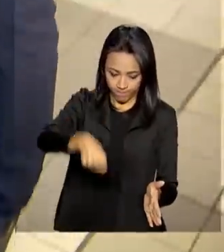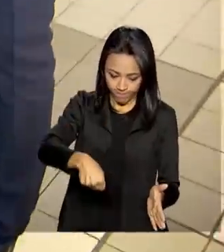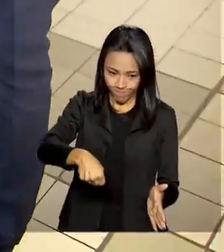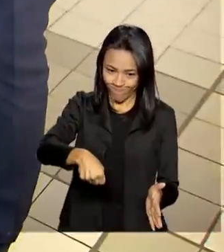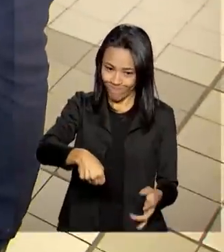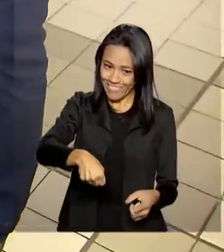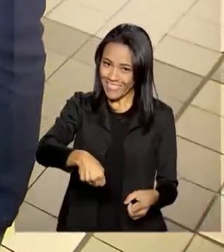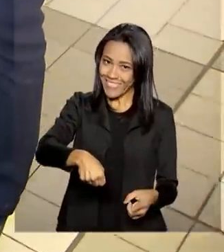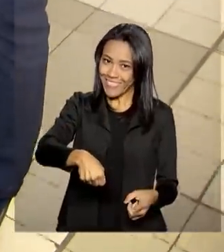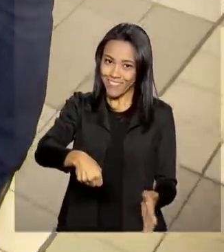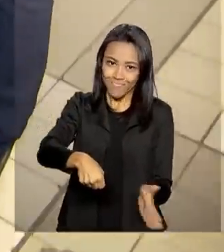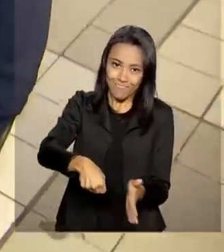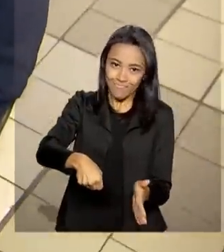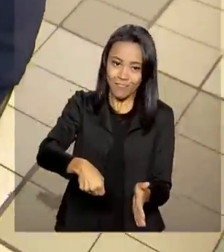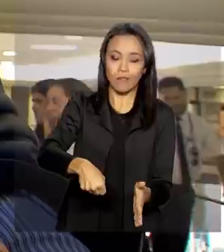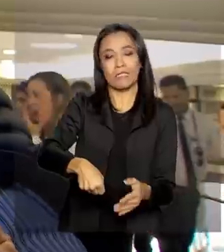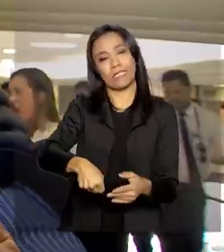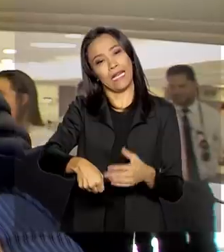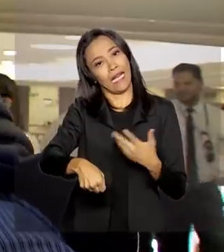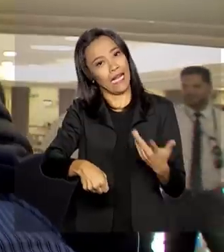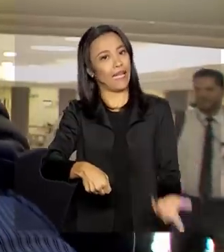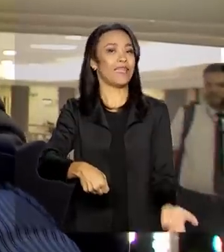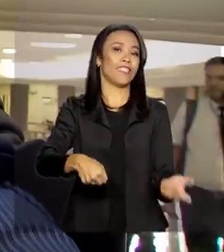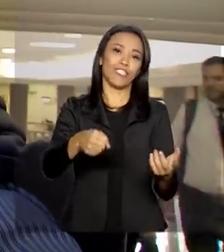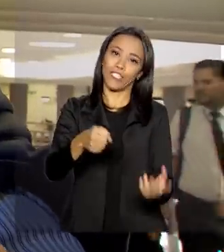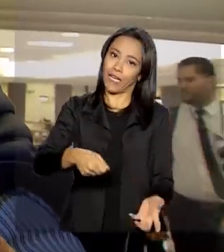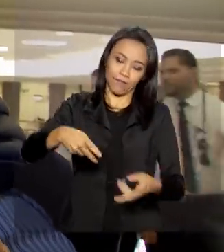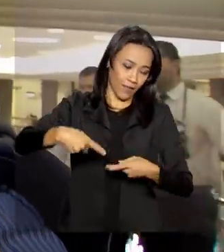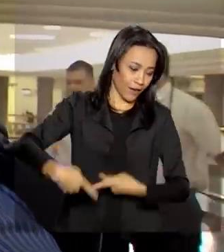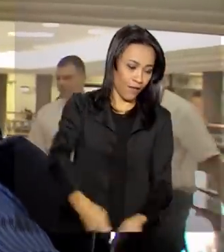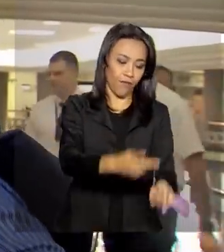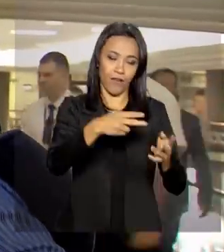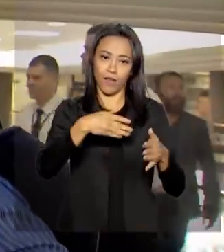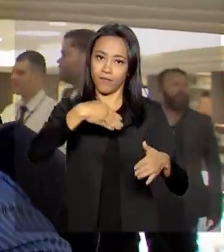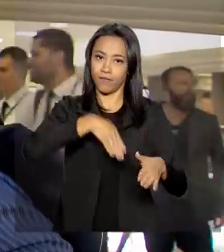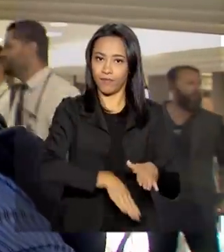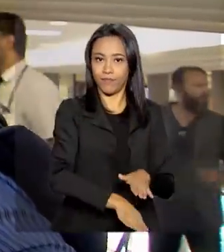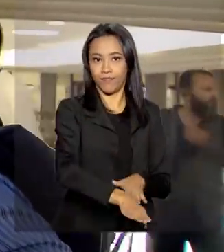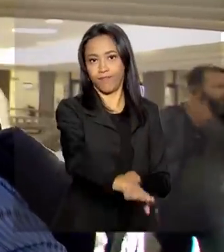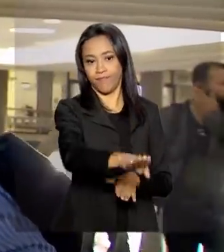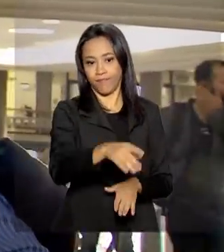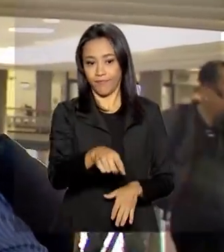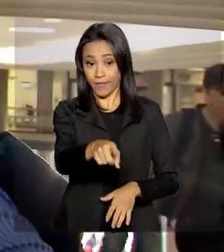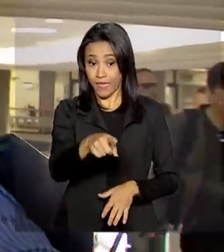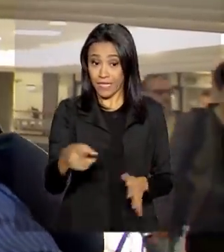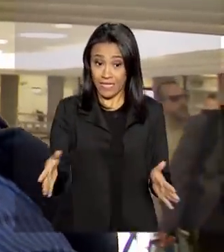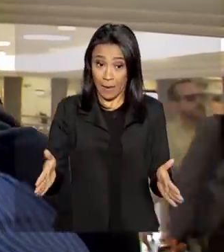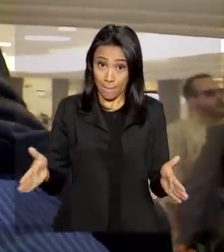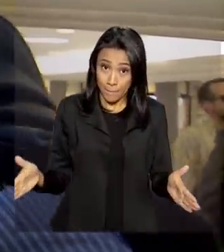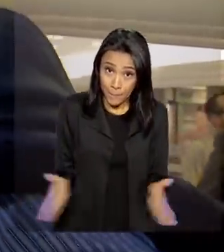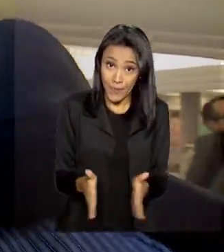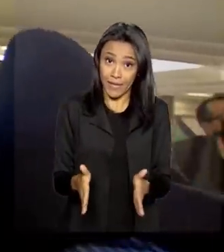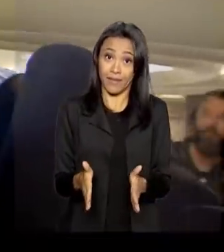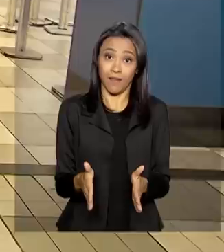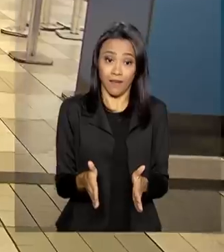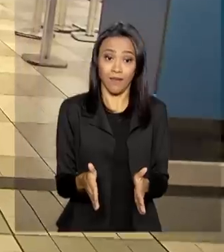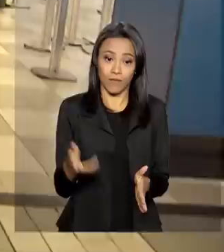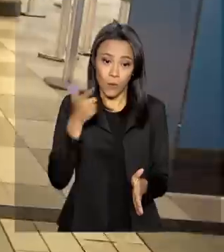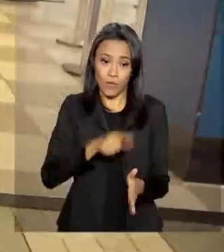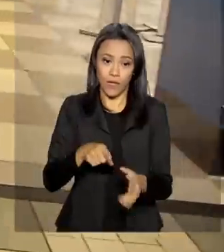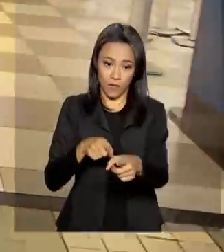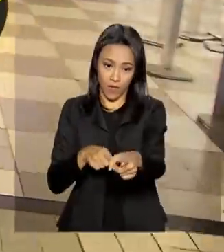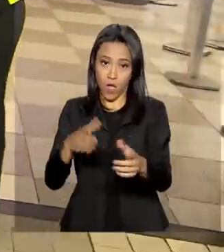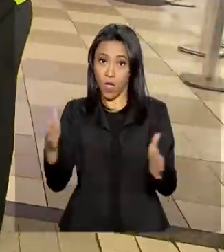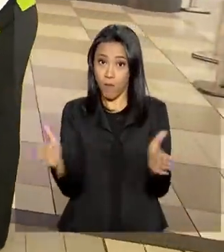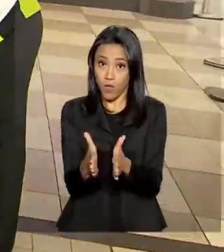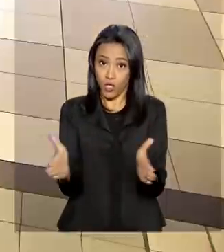pode fazer a diferença. Ela está na medida, só está um pouco estufada. Mas se apertar, ela passa. A